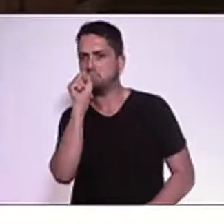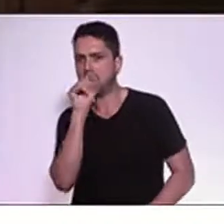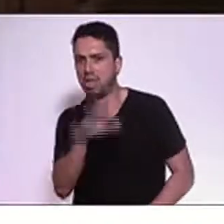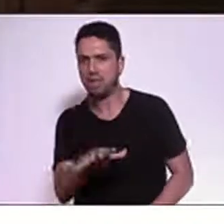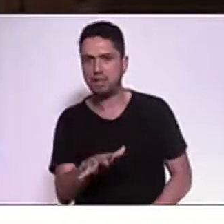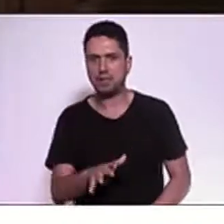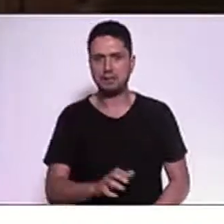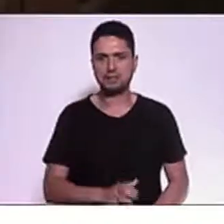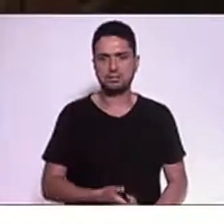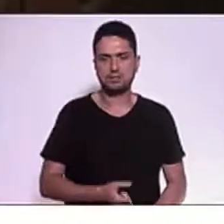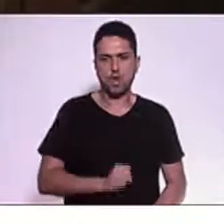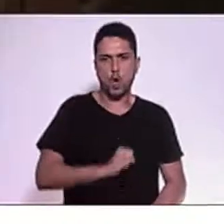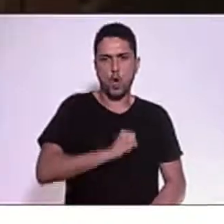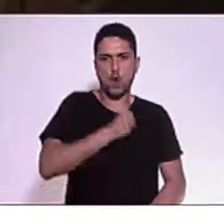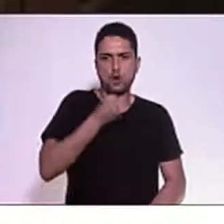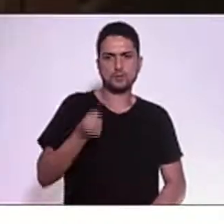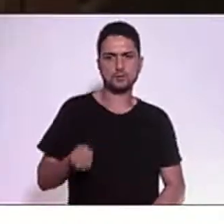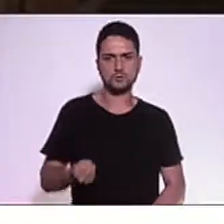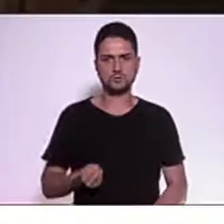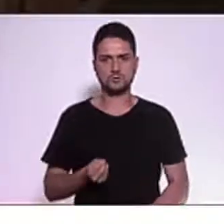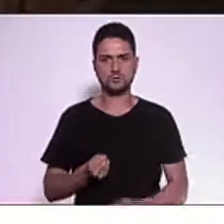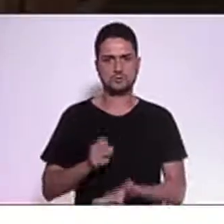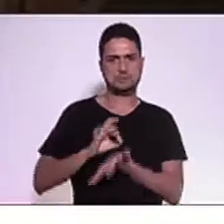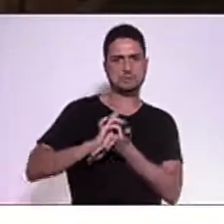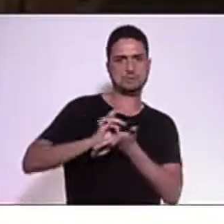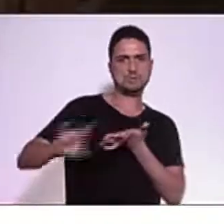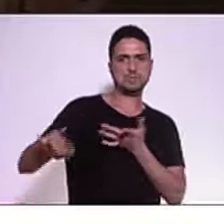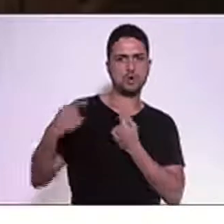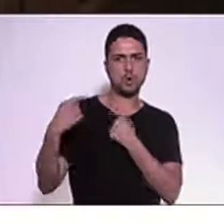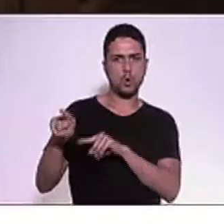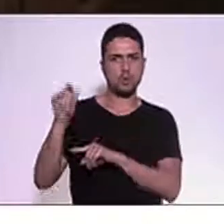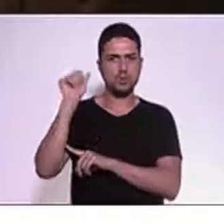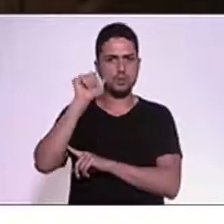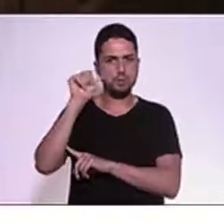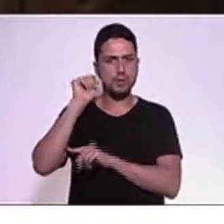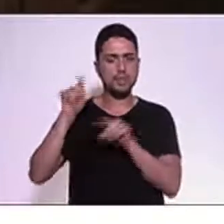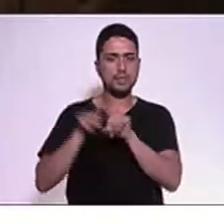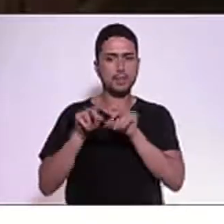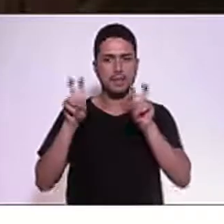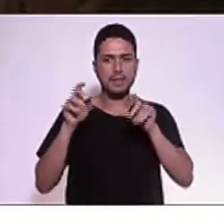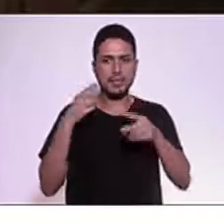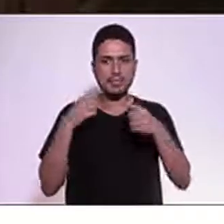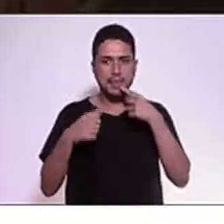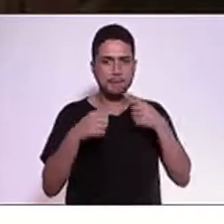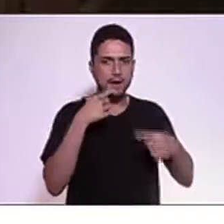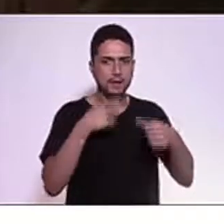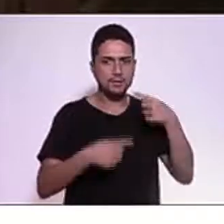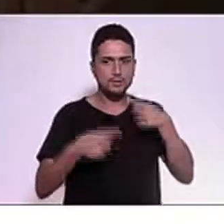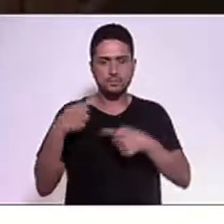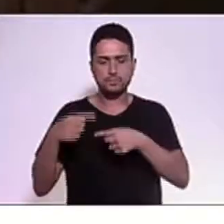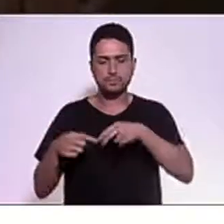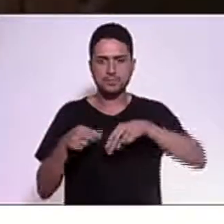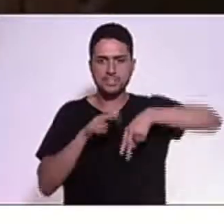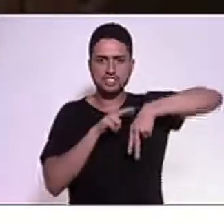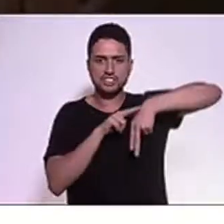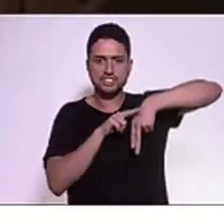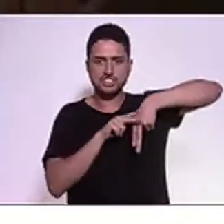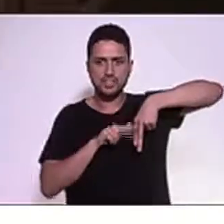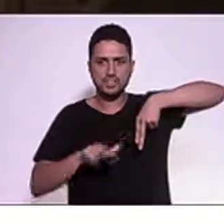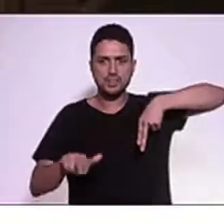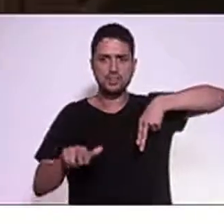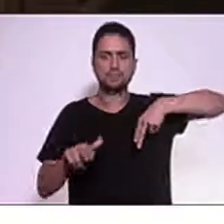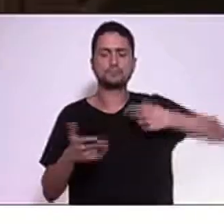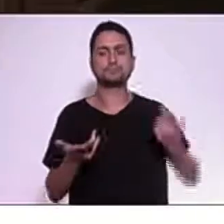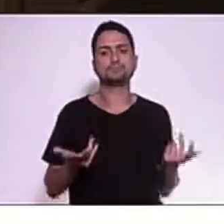vezes o ódio contra a mulher e o ódio contra o debate de gênero, que para nós é fundamental, afinal de contas, não